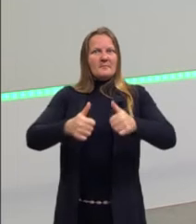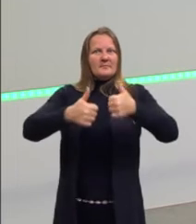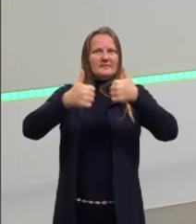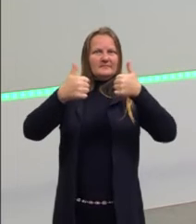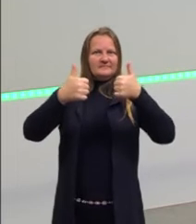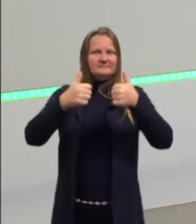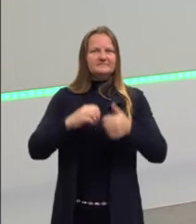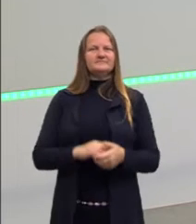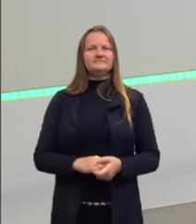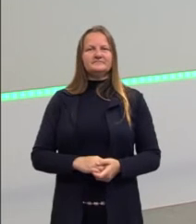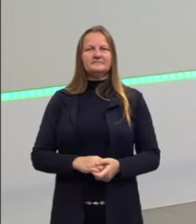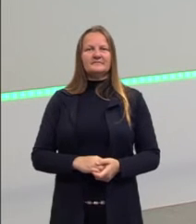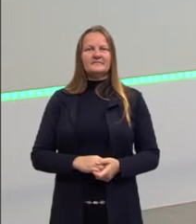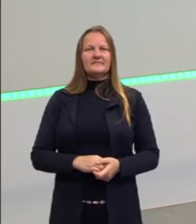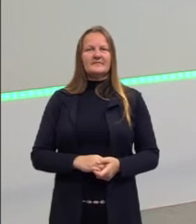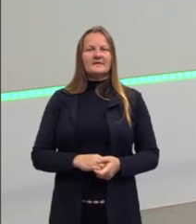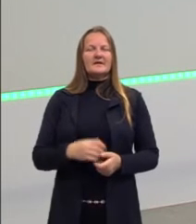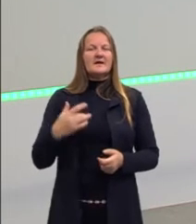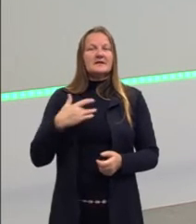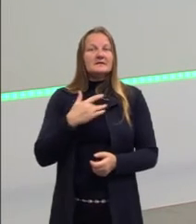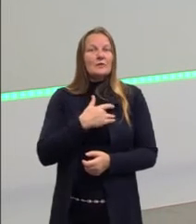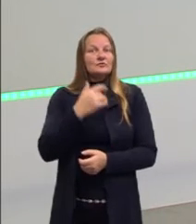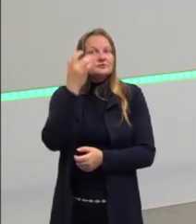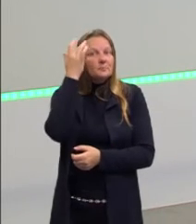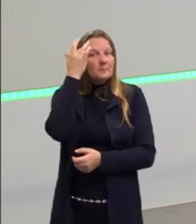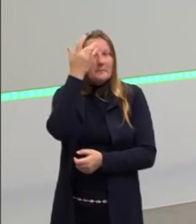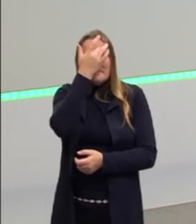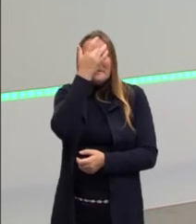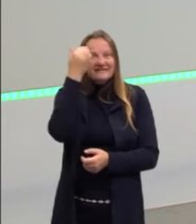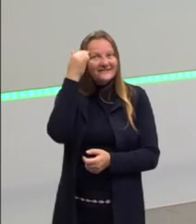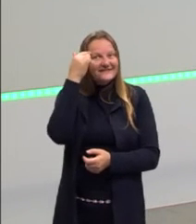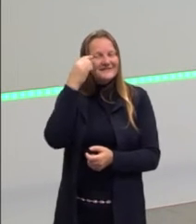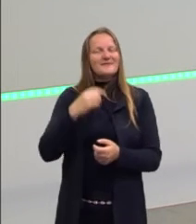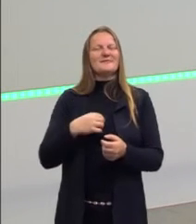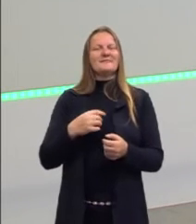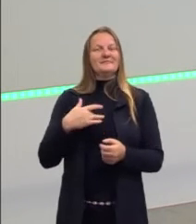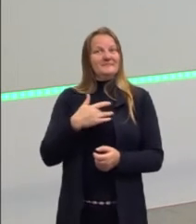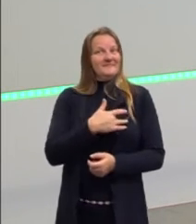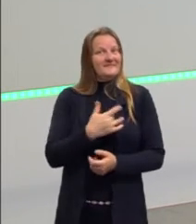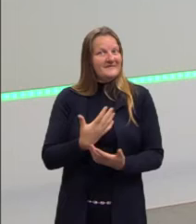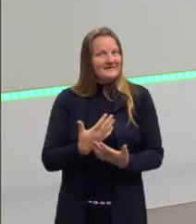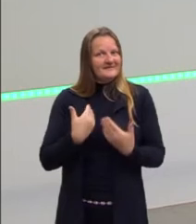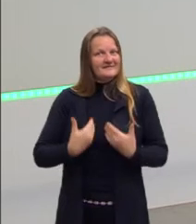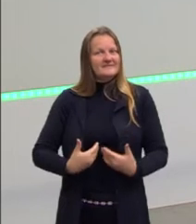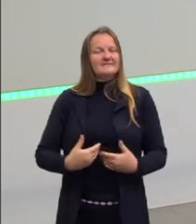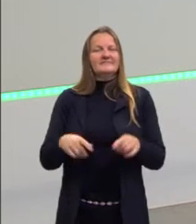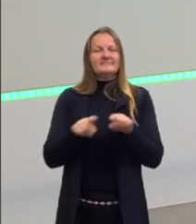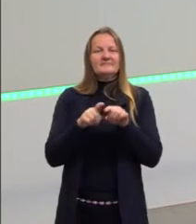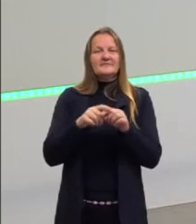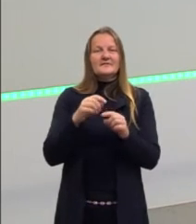a tua vida, tanto a tua saúde mental, social, quanto física. Vamos ver, então.